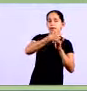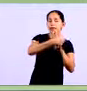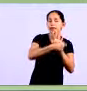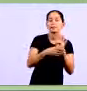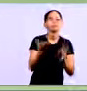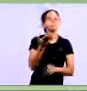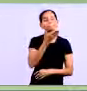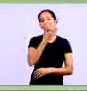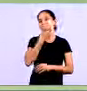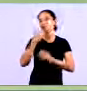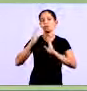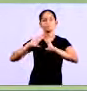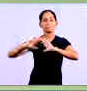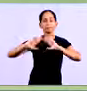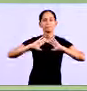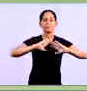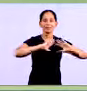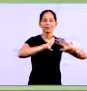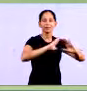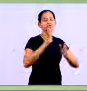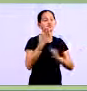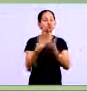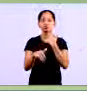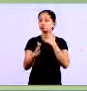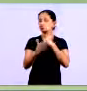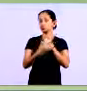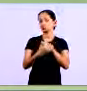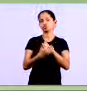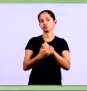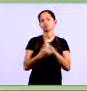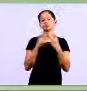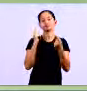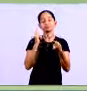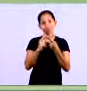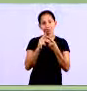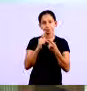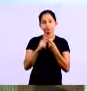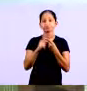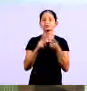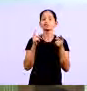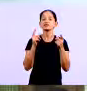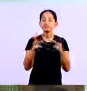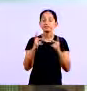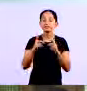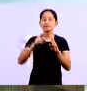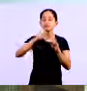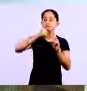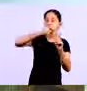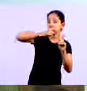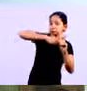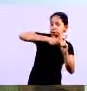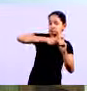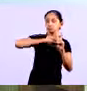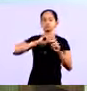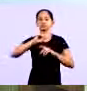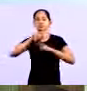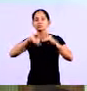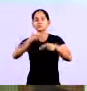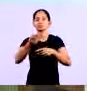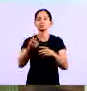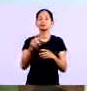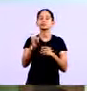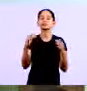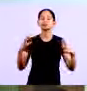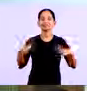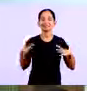adas pelos clientes, tá? Existem muitas realidades da questão da venda a prazo, tá? Se você mora em uma cidade